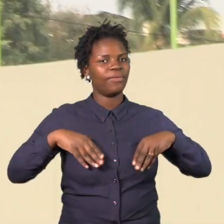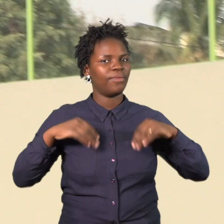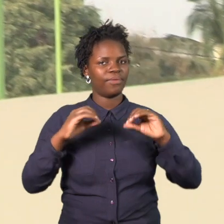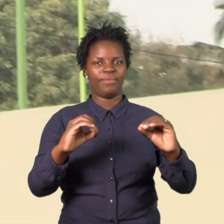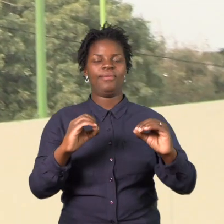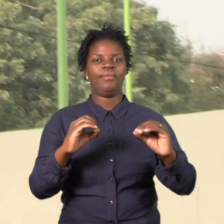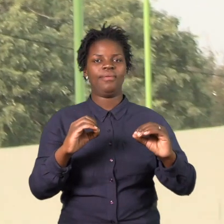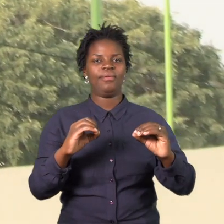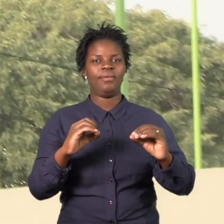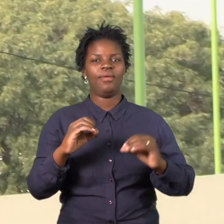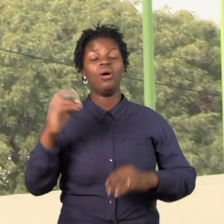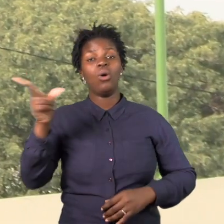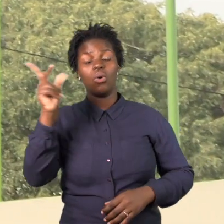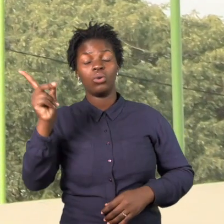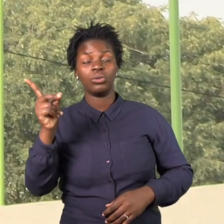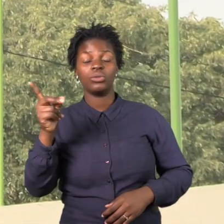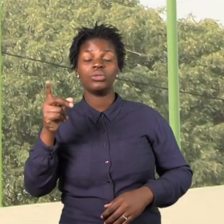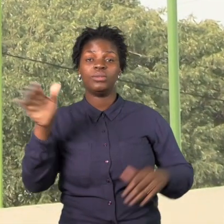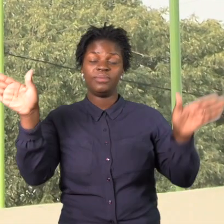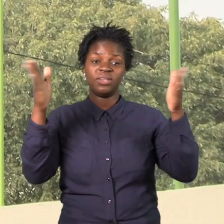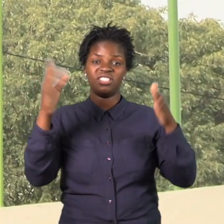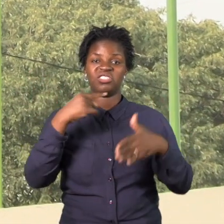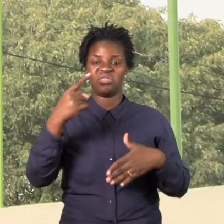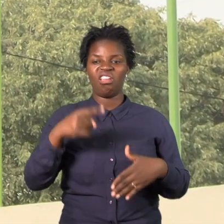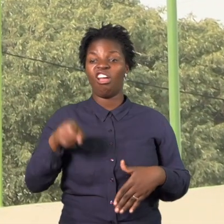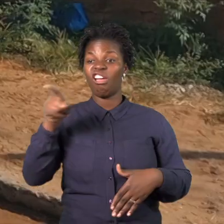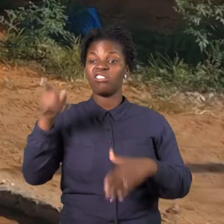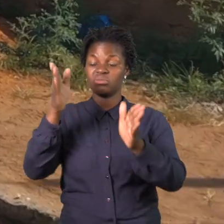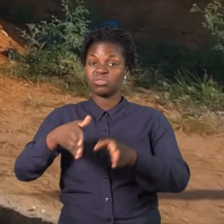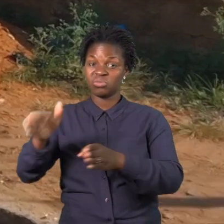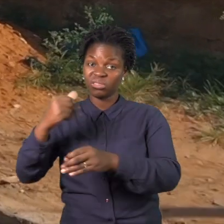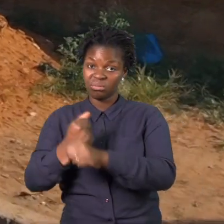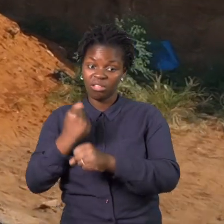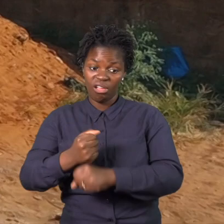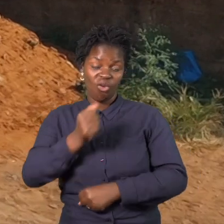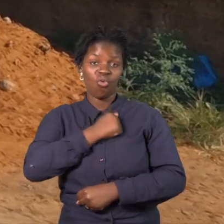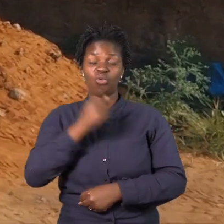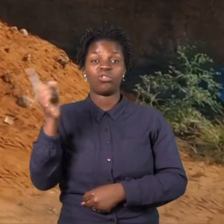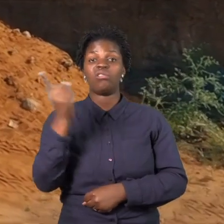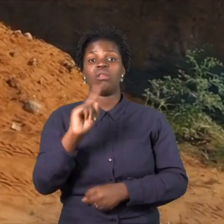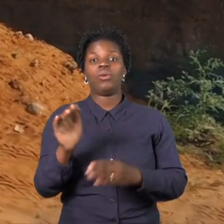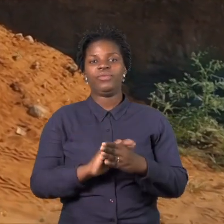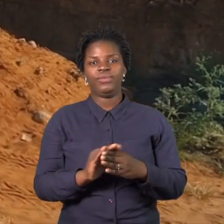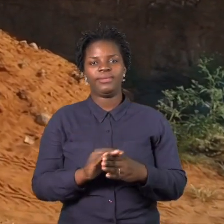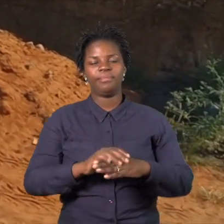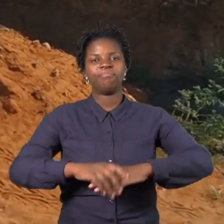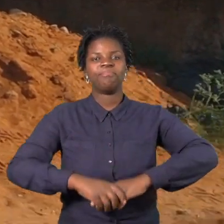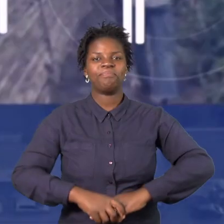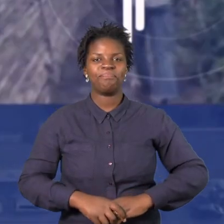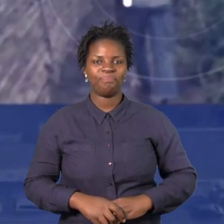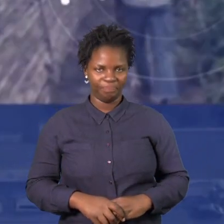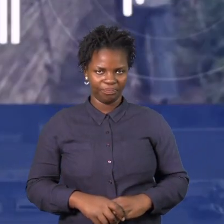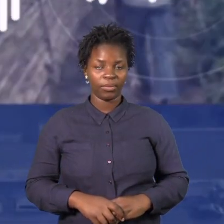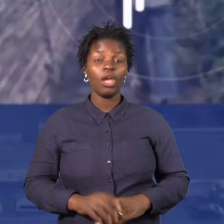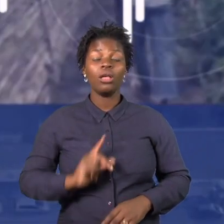Procuramos saber desta empresa sobre o seu posicionamento sobre este fato. E foi-nos respondido nos seguintes moldes.